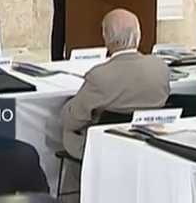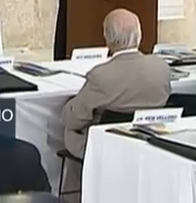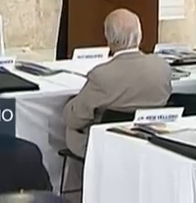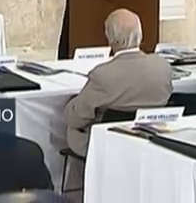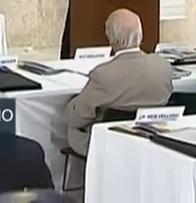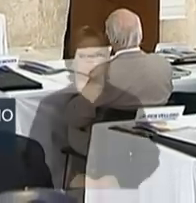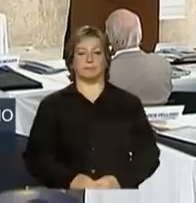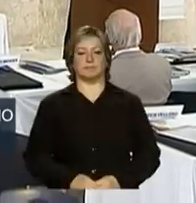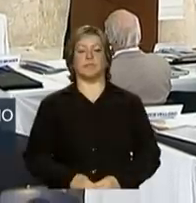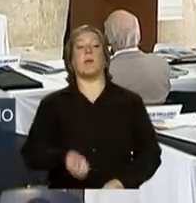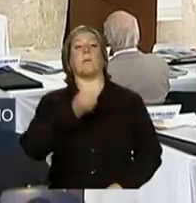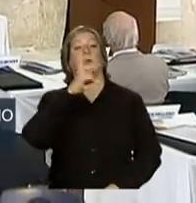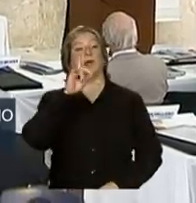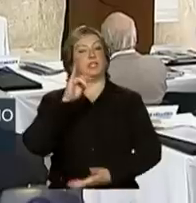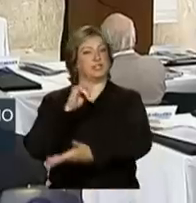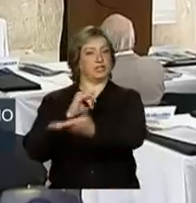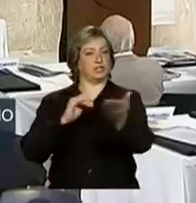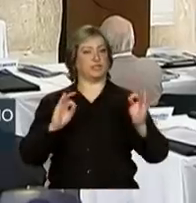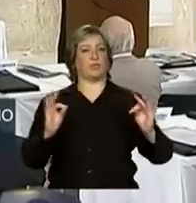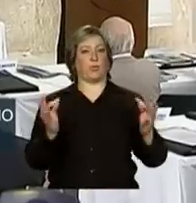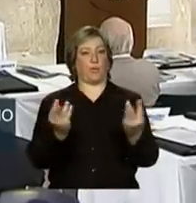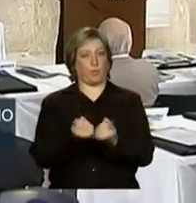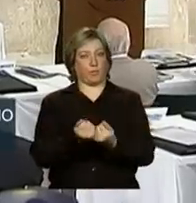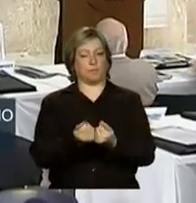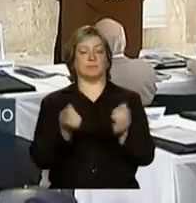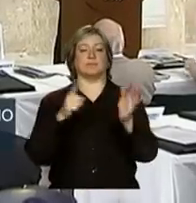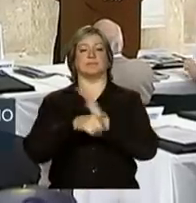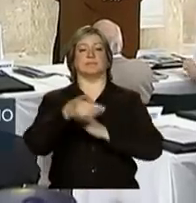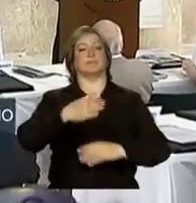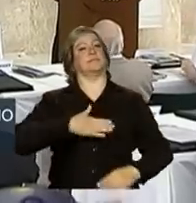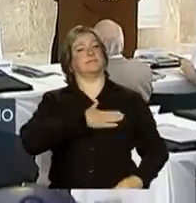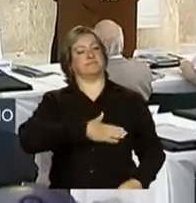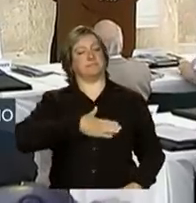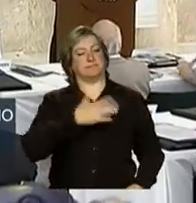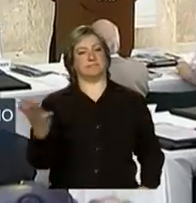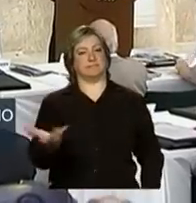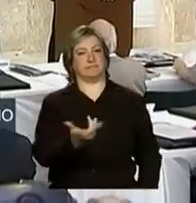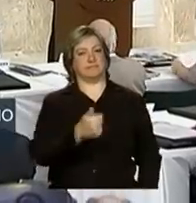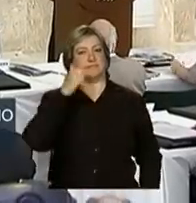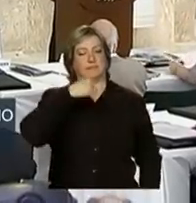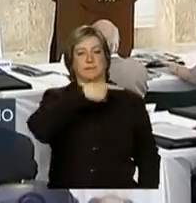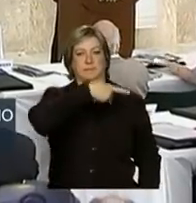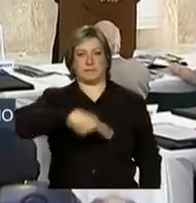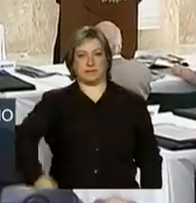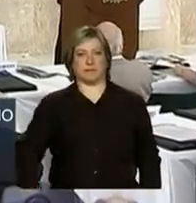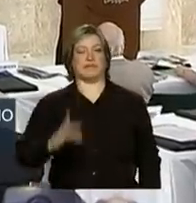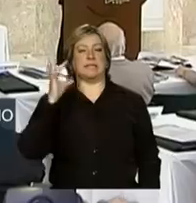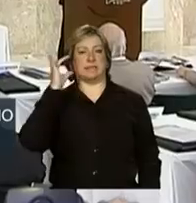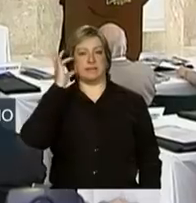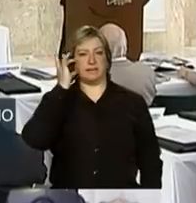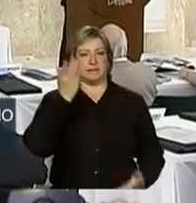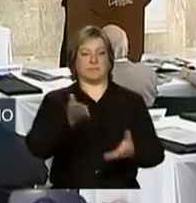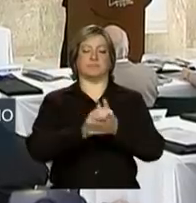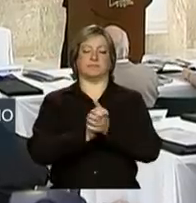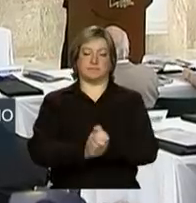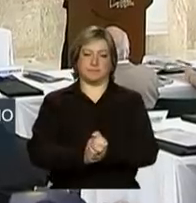Bom dia a todos. Excelentíssima presidenta Dilma Rousseff,